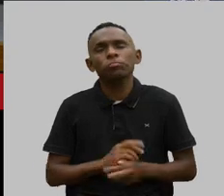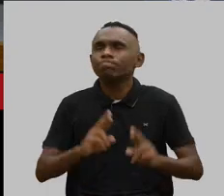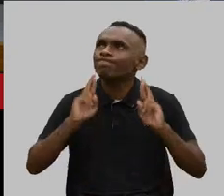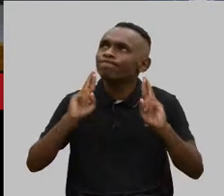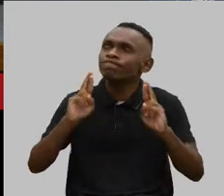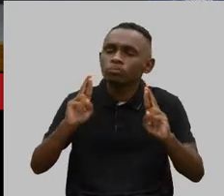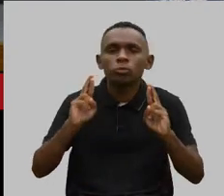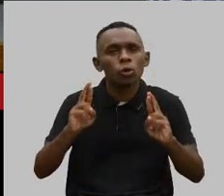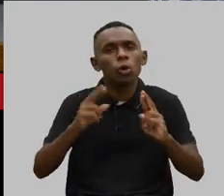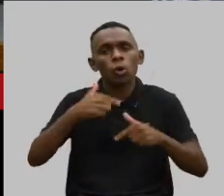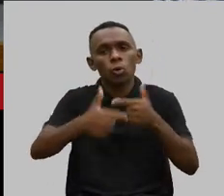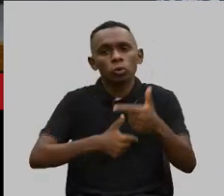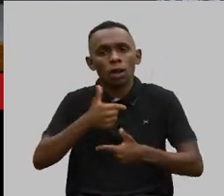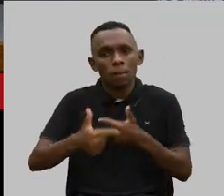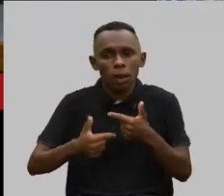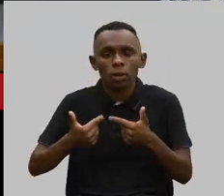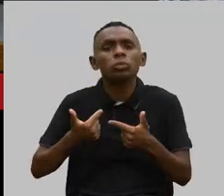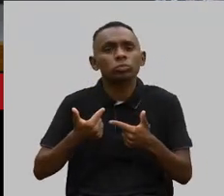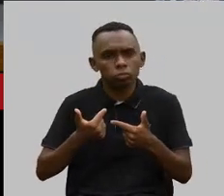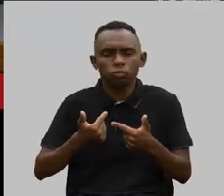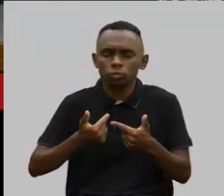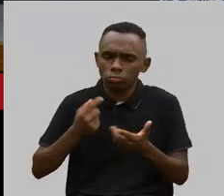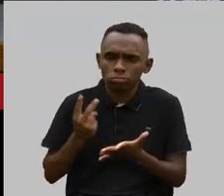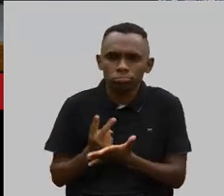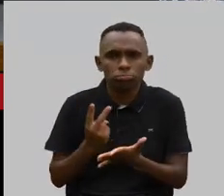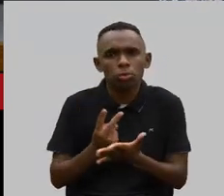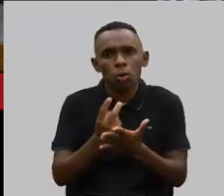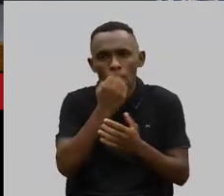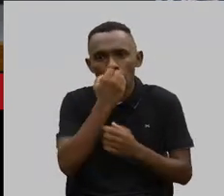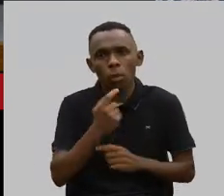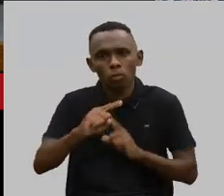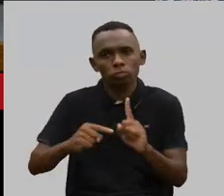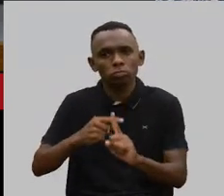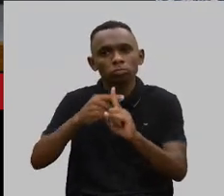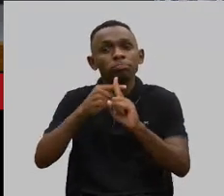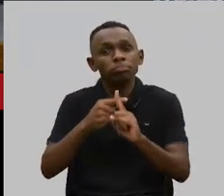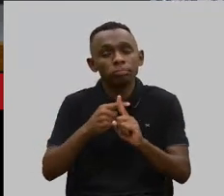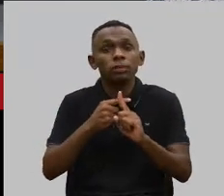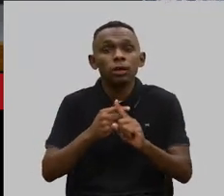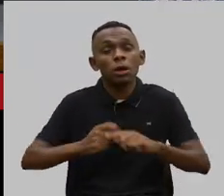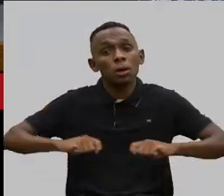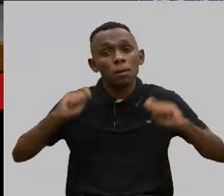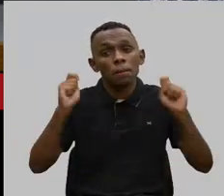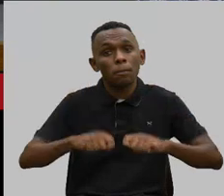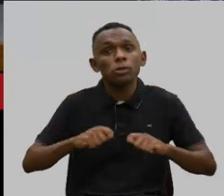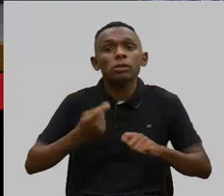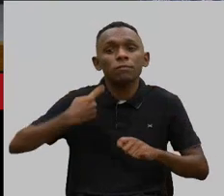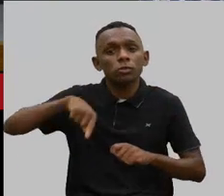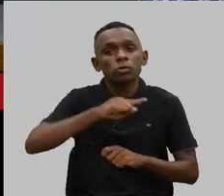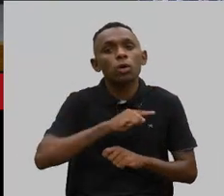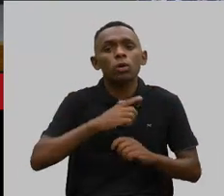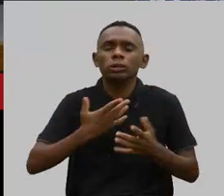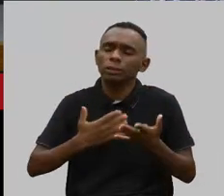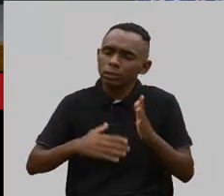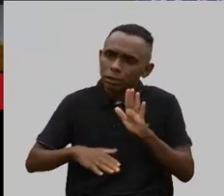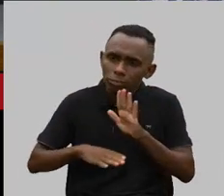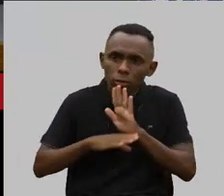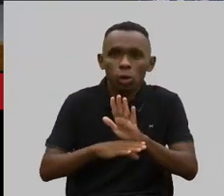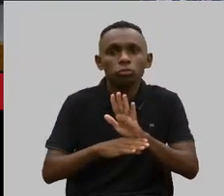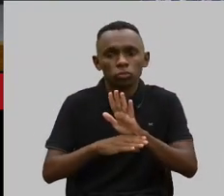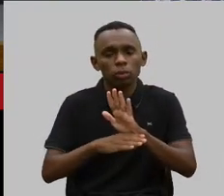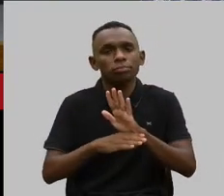que o trabalho seja produtivo e que possamos ajudar a